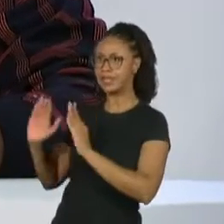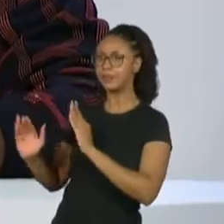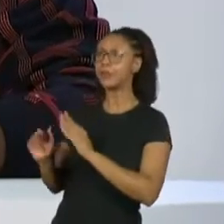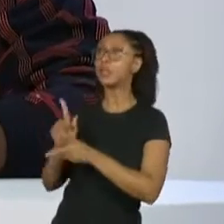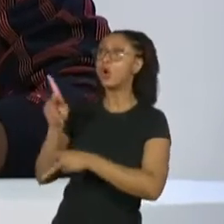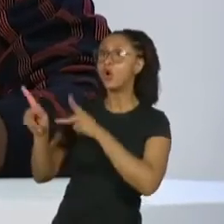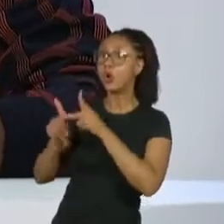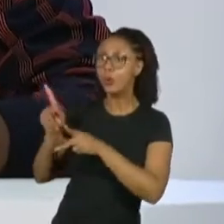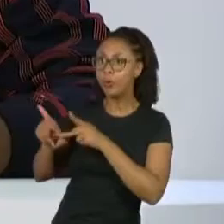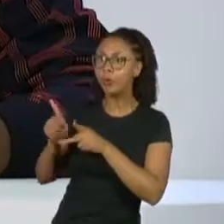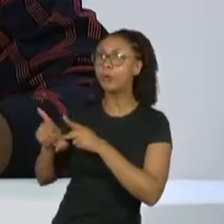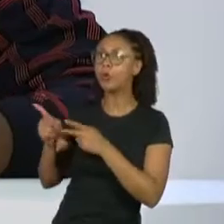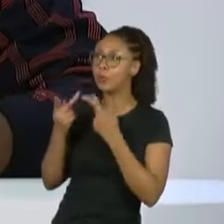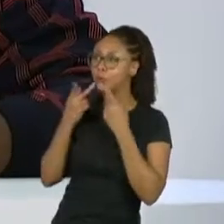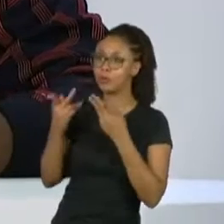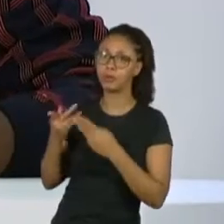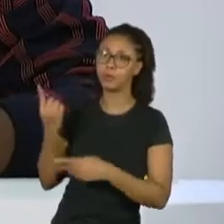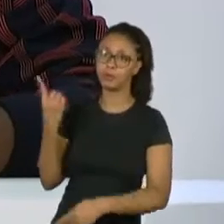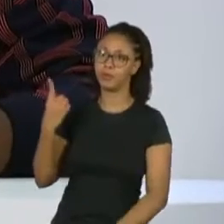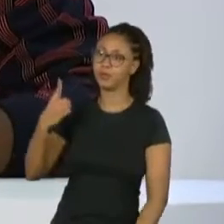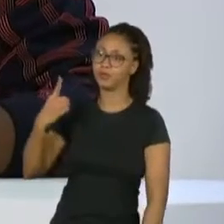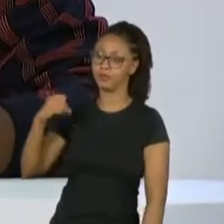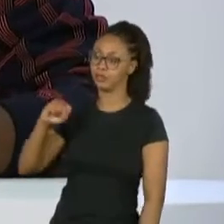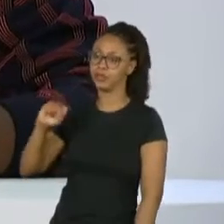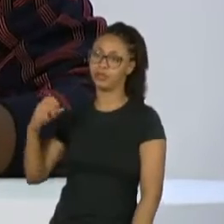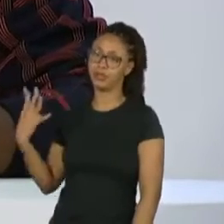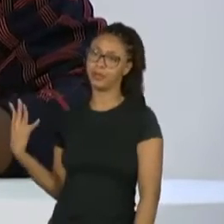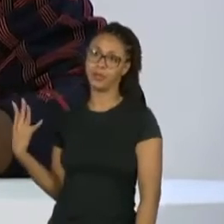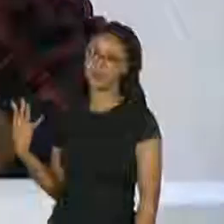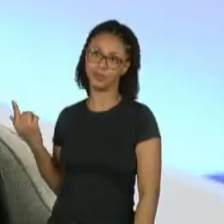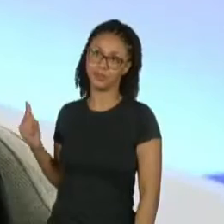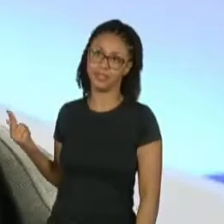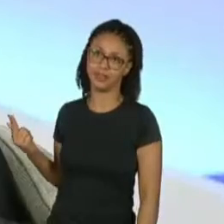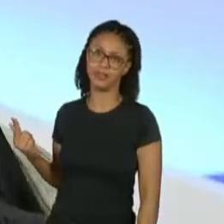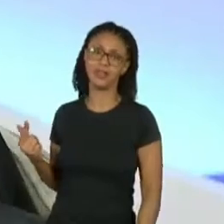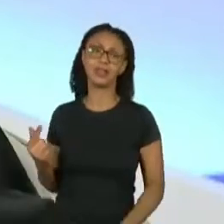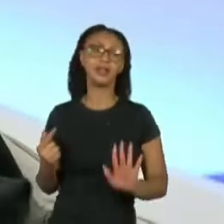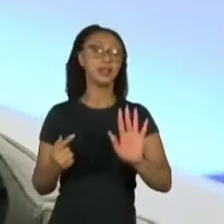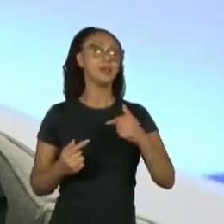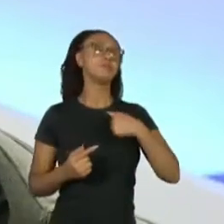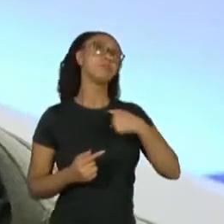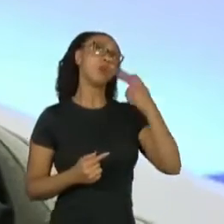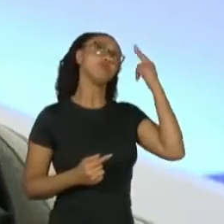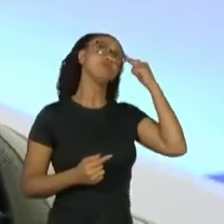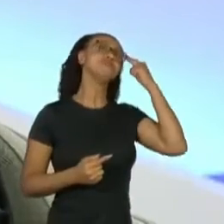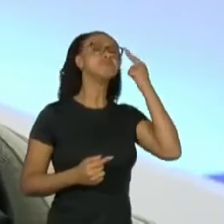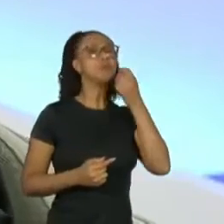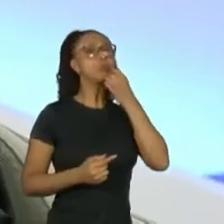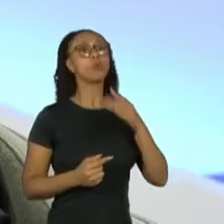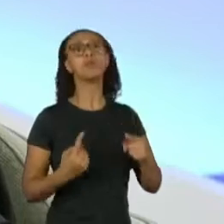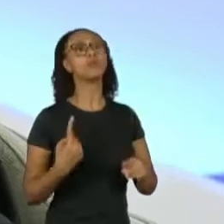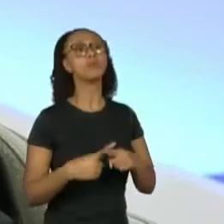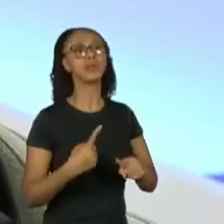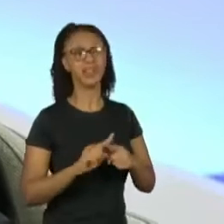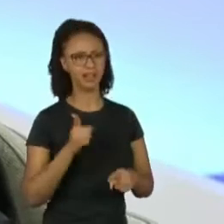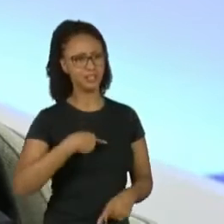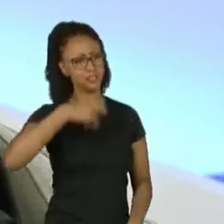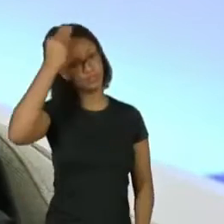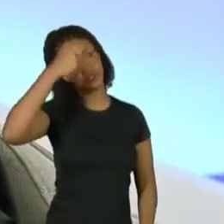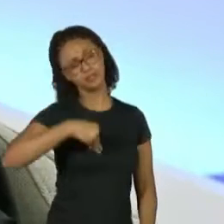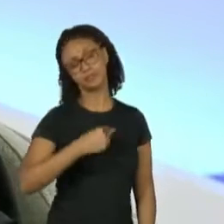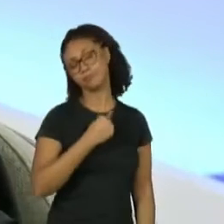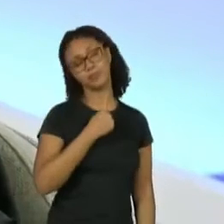público, porque de 84 não foi. Mas a família de classe média... Eu acho que foi bom, porque a gente não pode desistir.